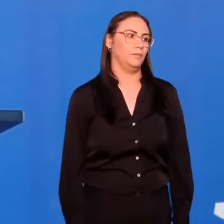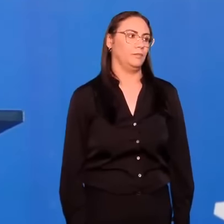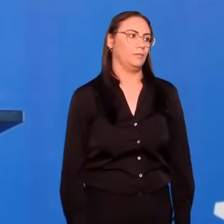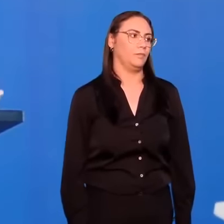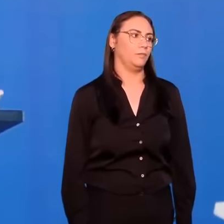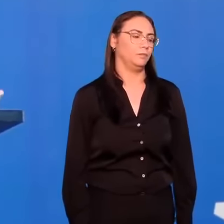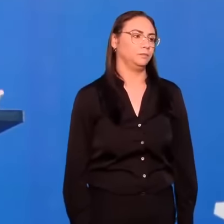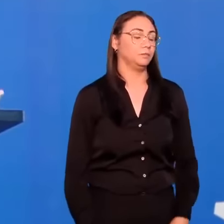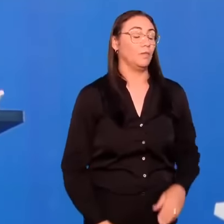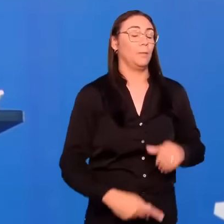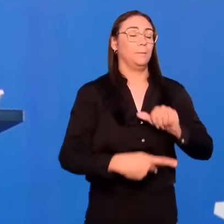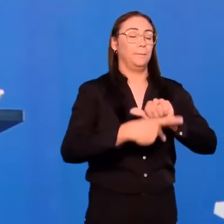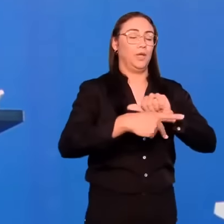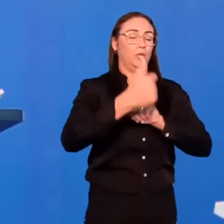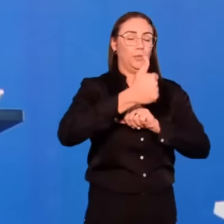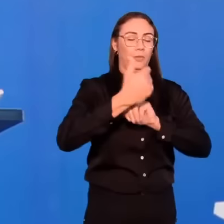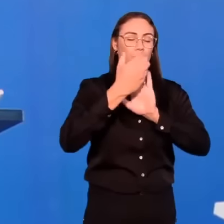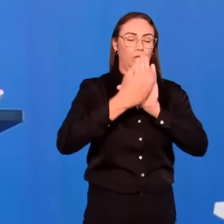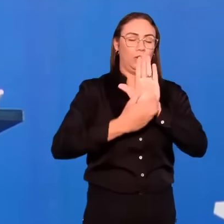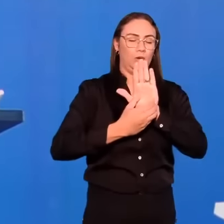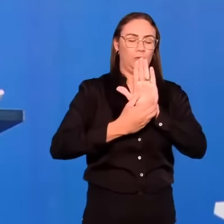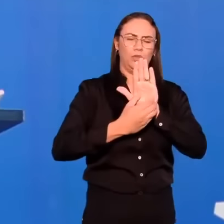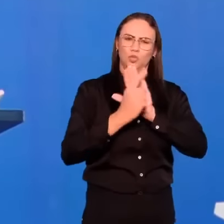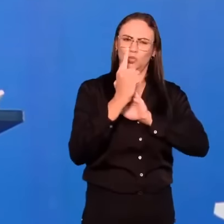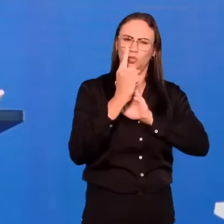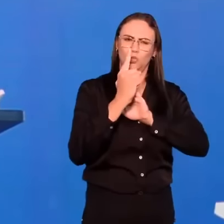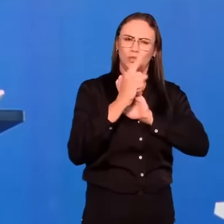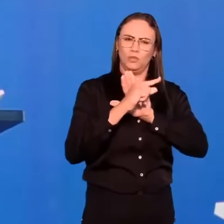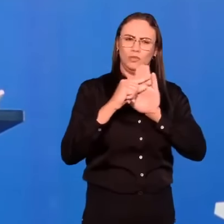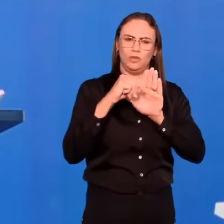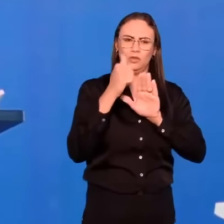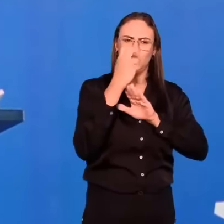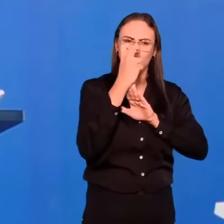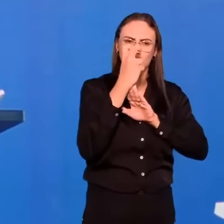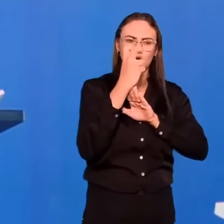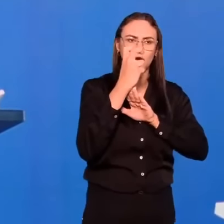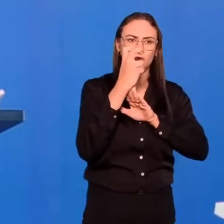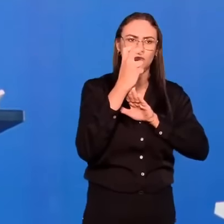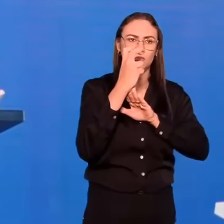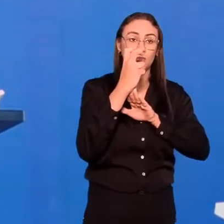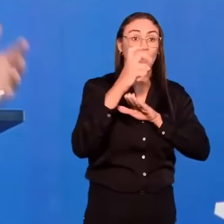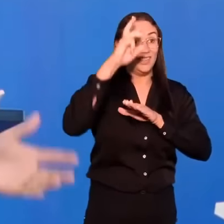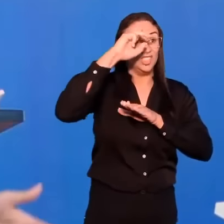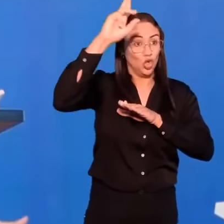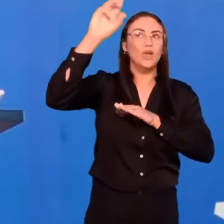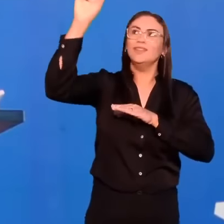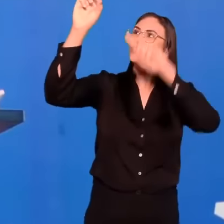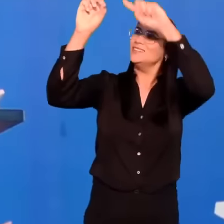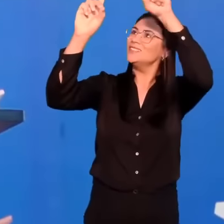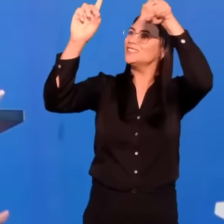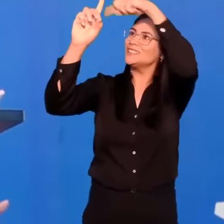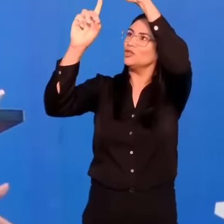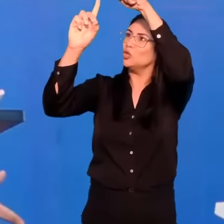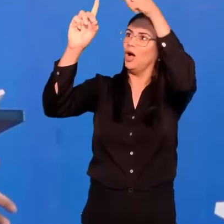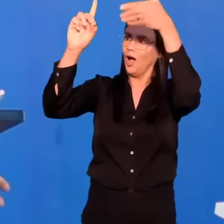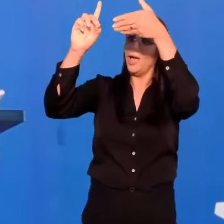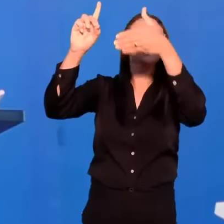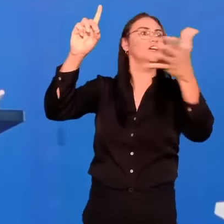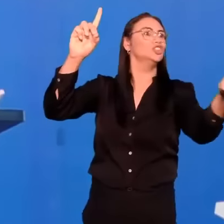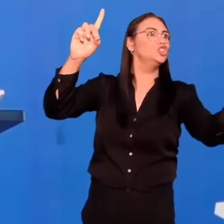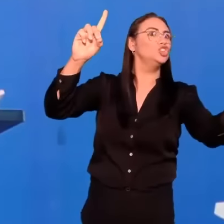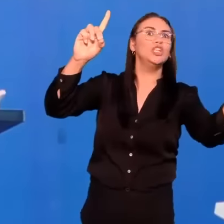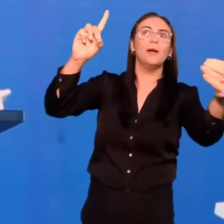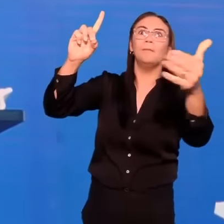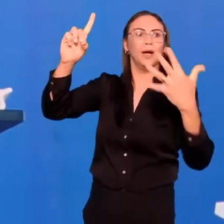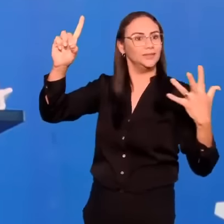Olha 1 Pedro 1,15 falando o chamado. Segundo é santo aquele que vos chamou. Tornai-vos santo